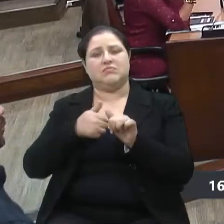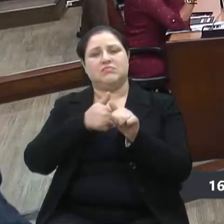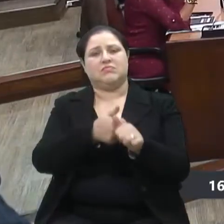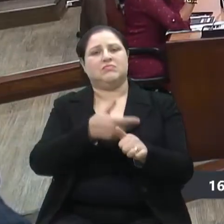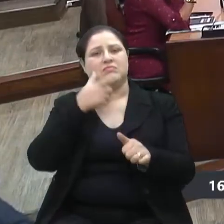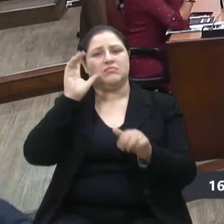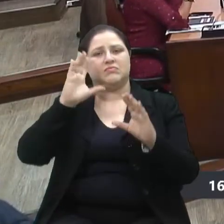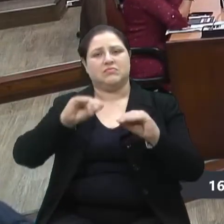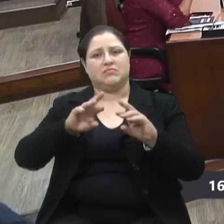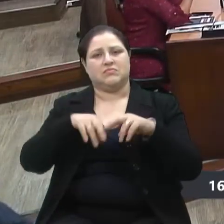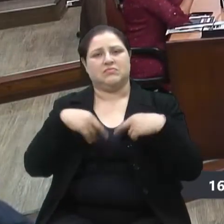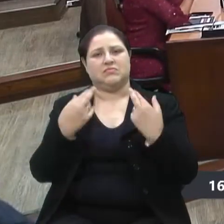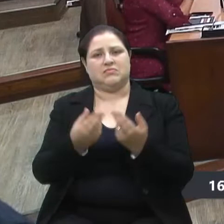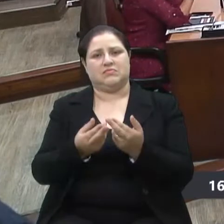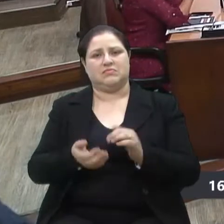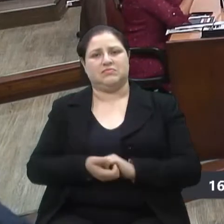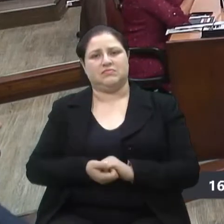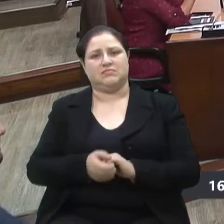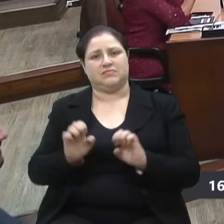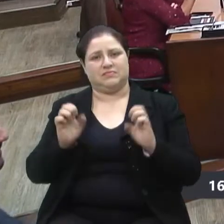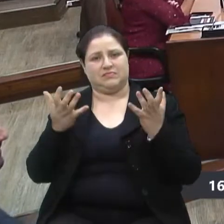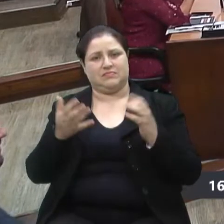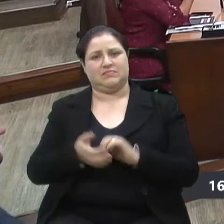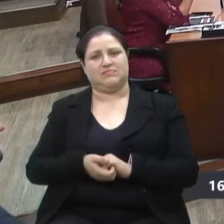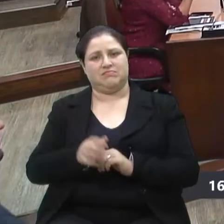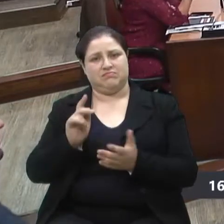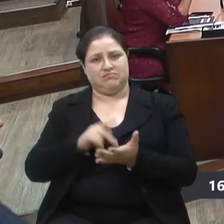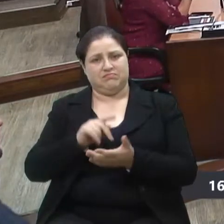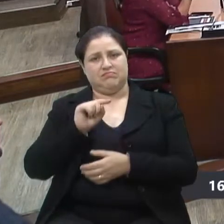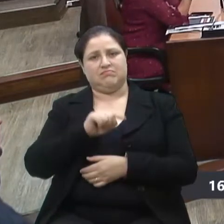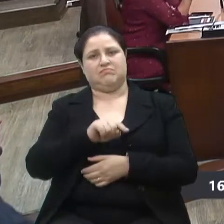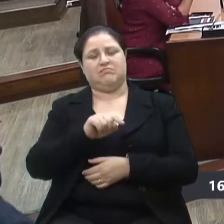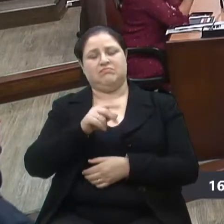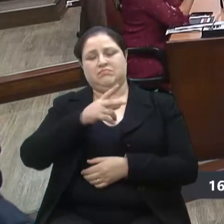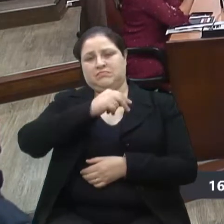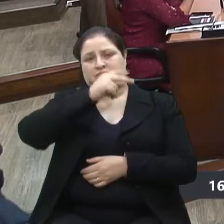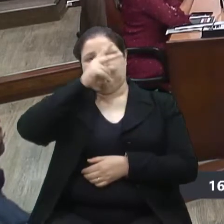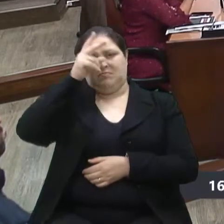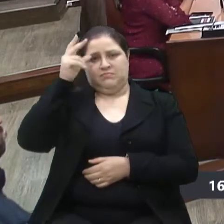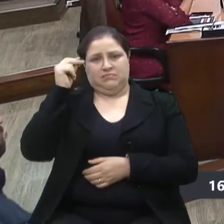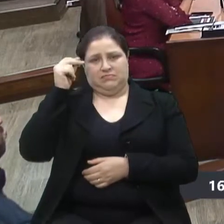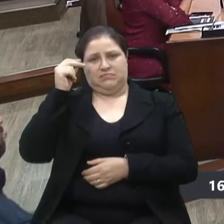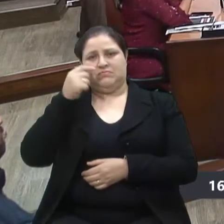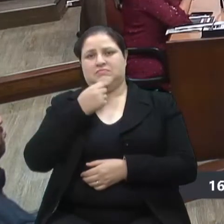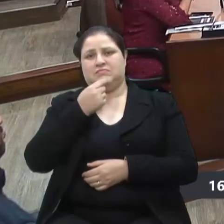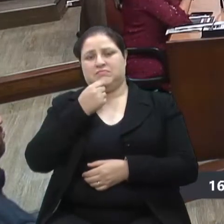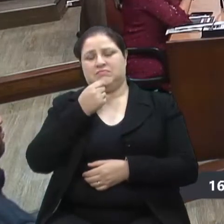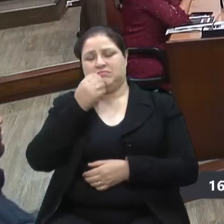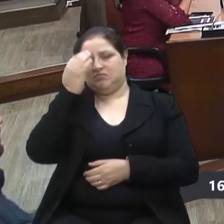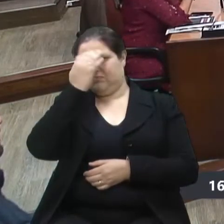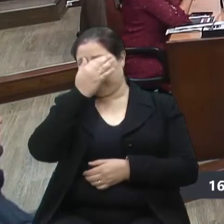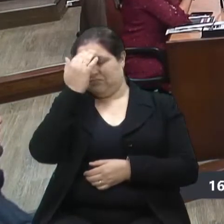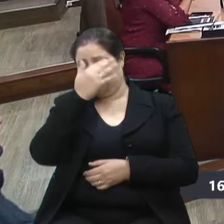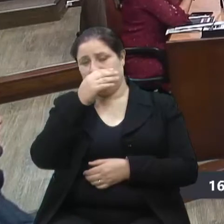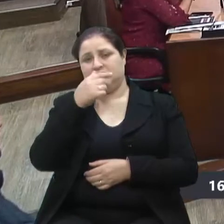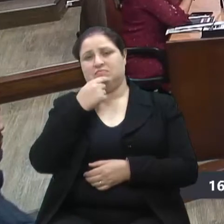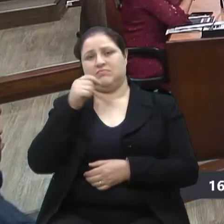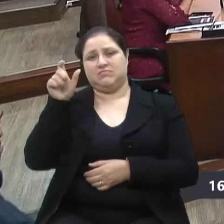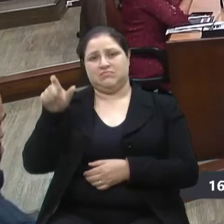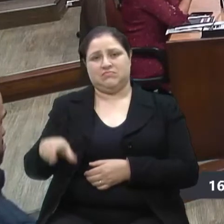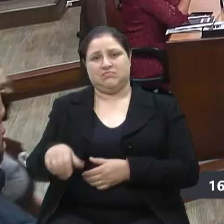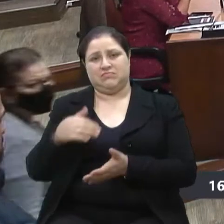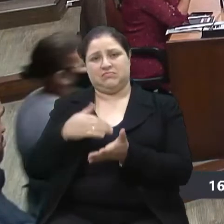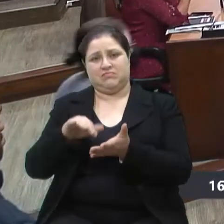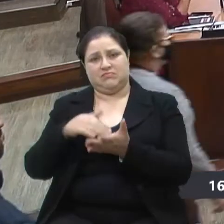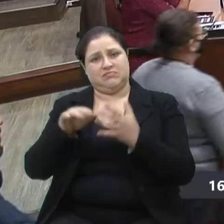ontem à noite, e realmente, nesse sentido, a Prefeitura, o prefeito, o secretário, está de parabéns.